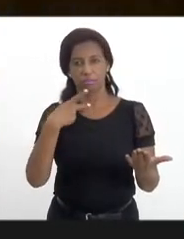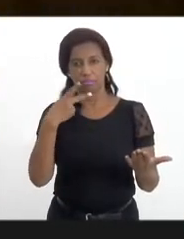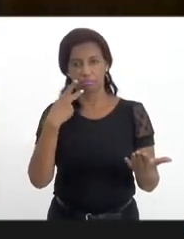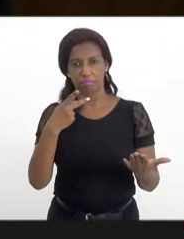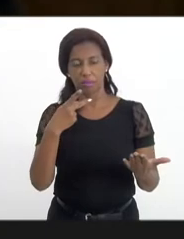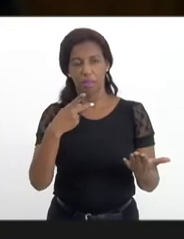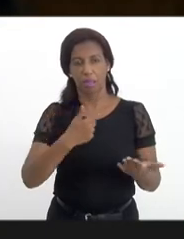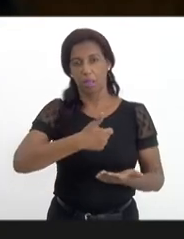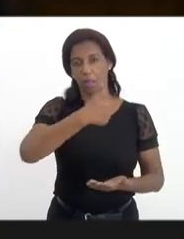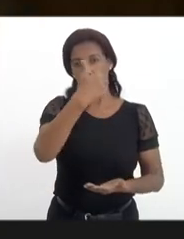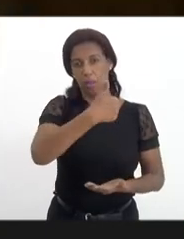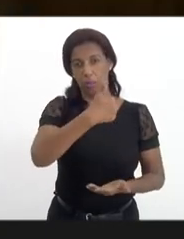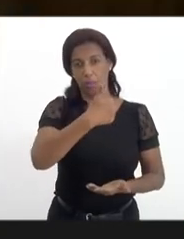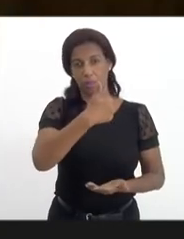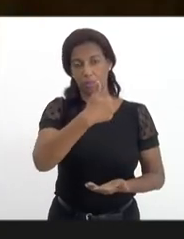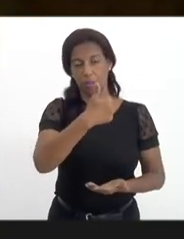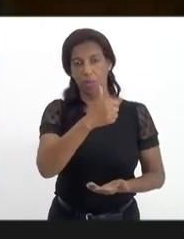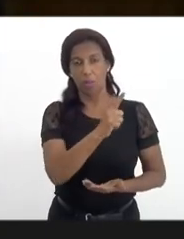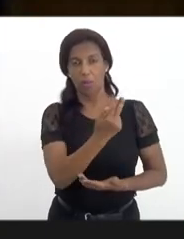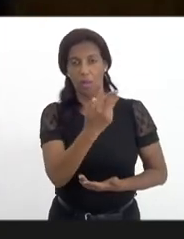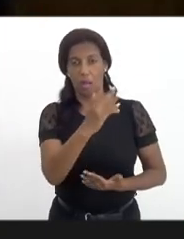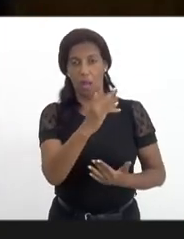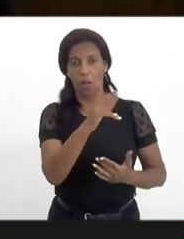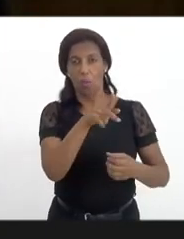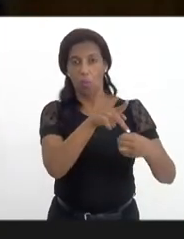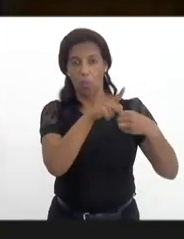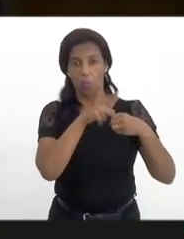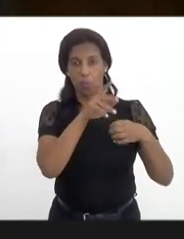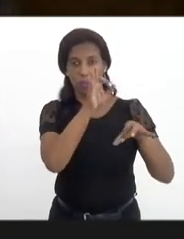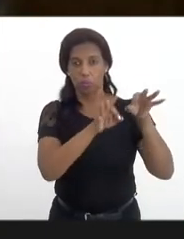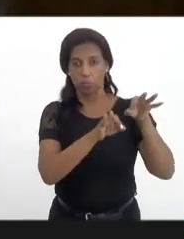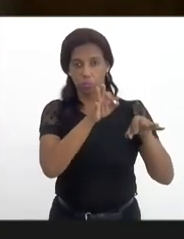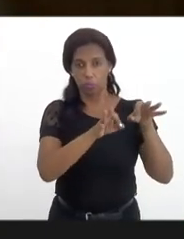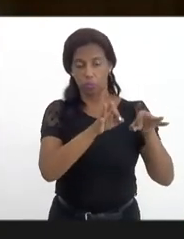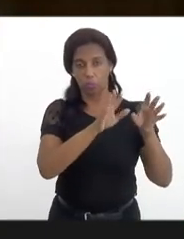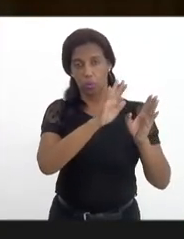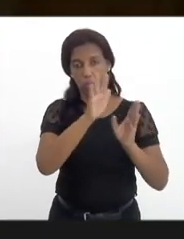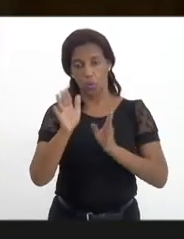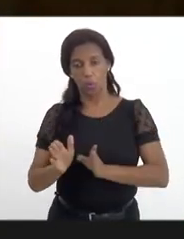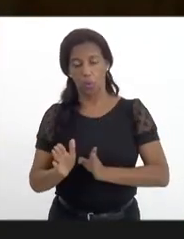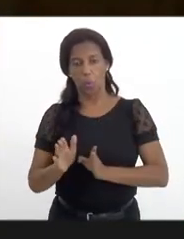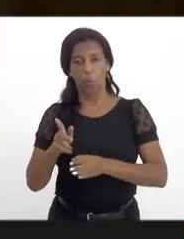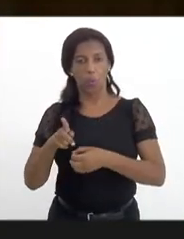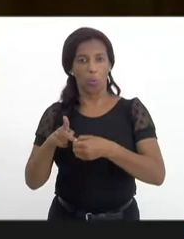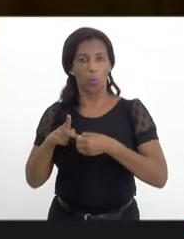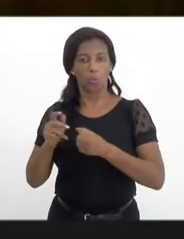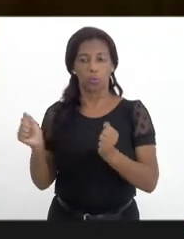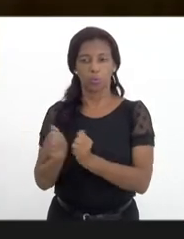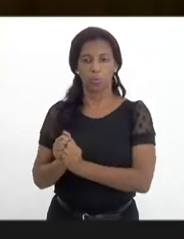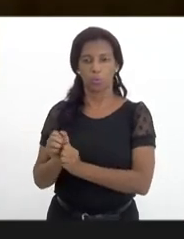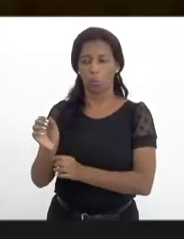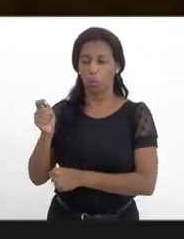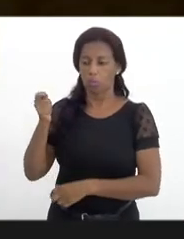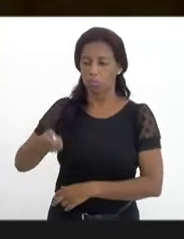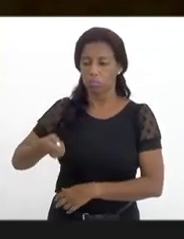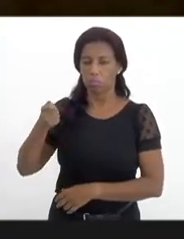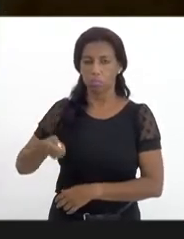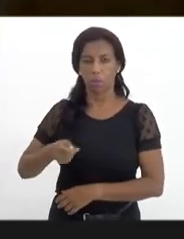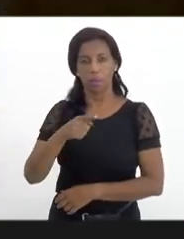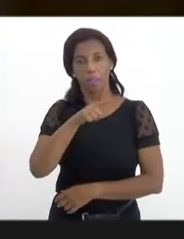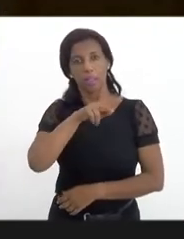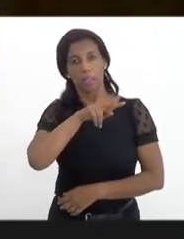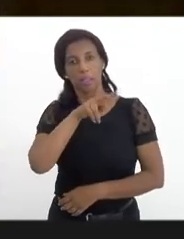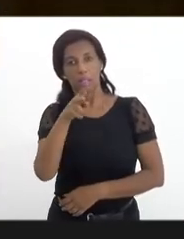atuam no primeiro grau de jurisdição, procuradores de justiça atuam perante os tribunais. Então, elas